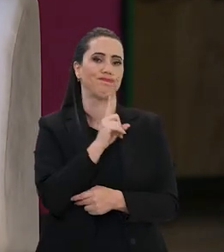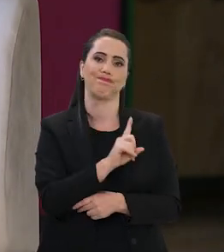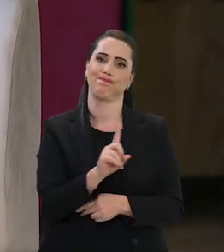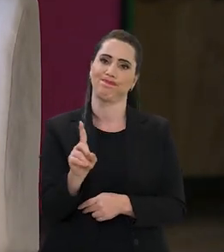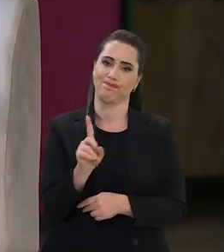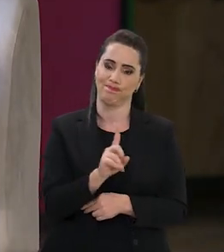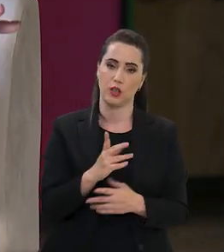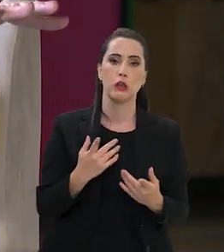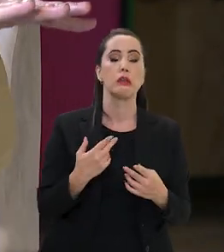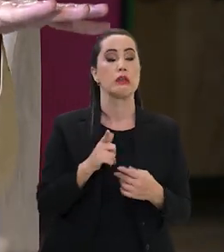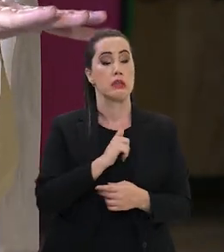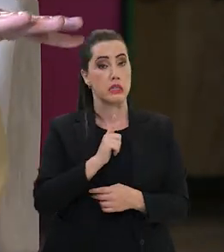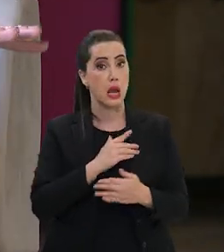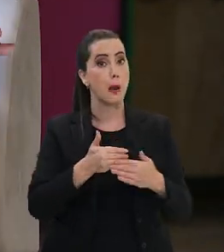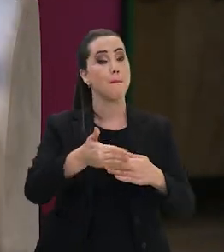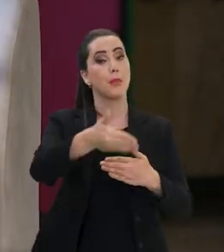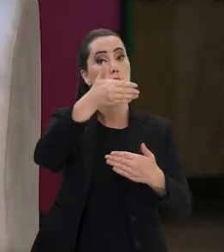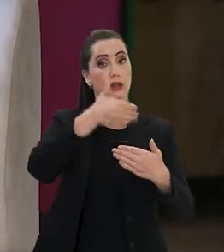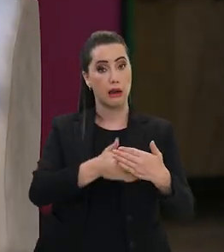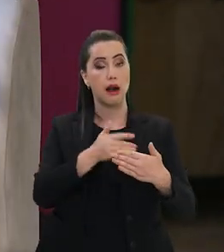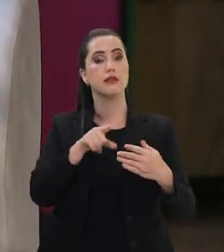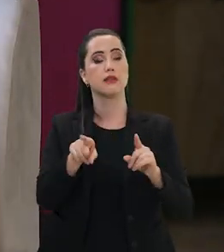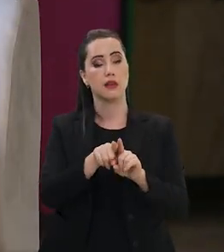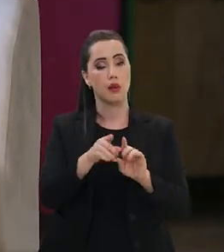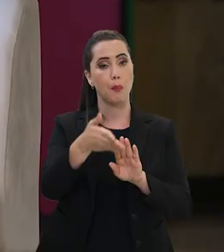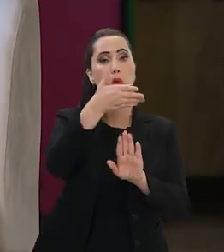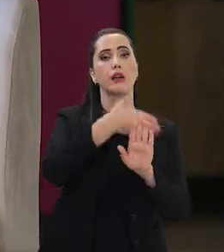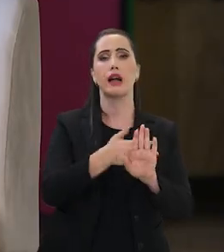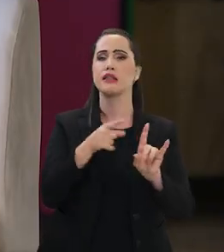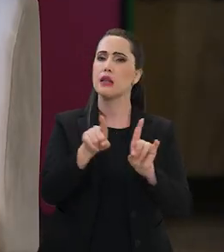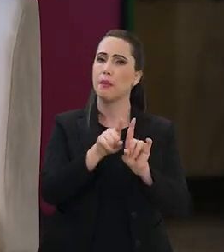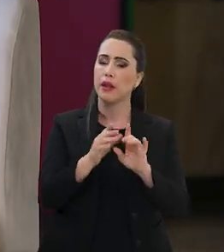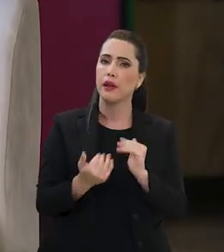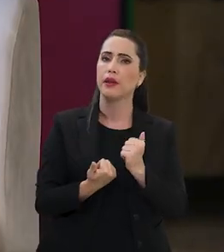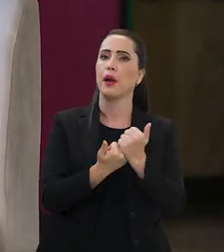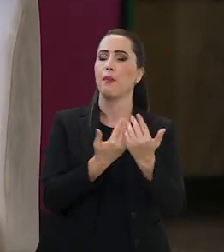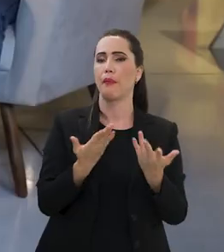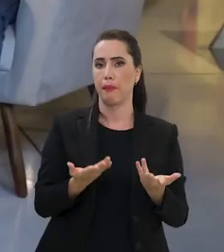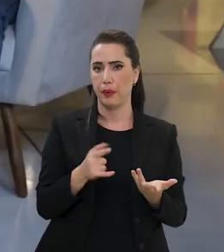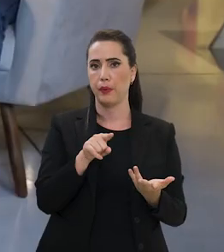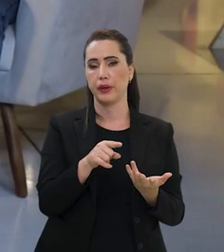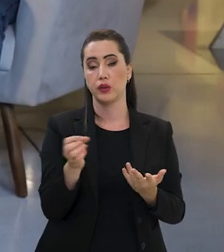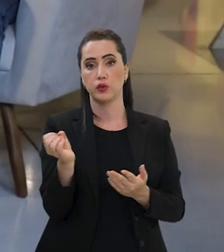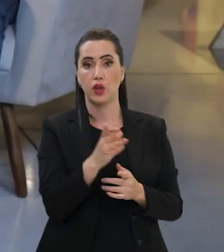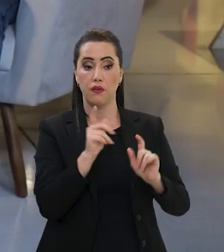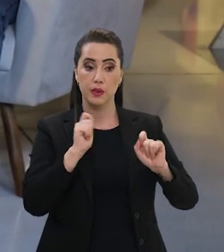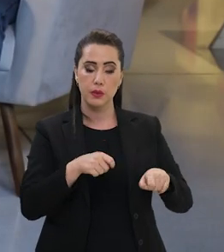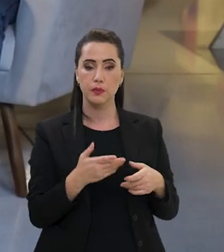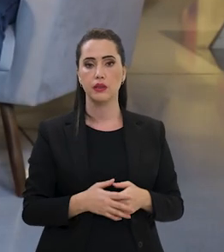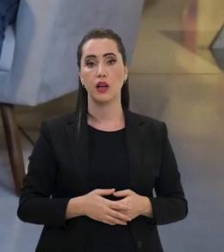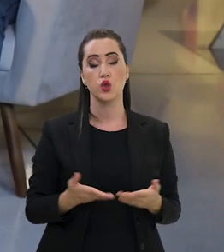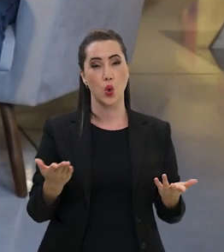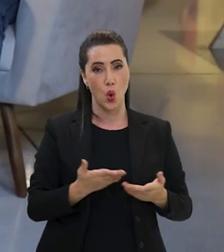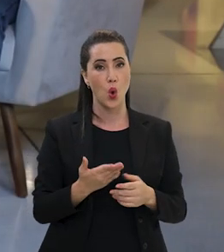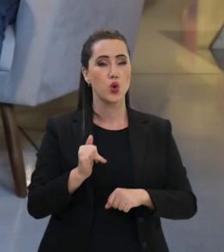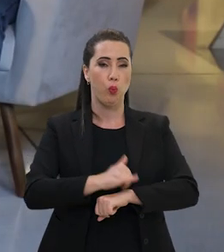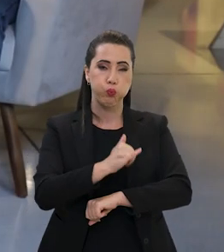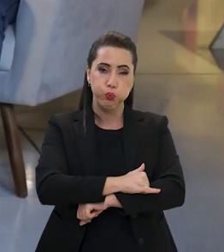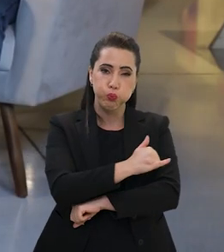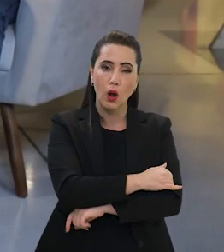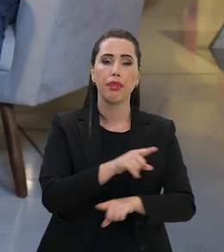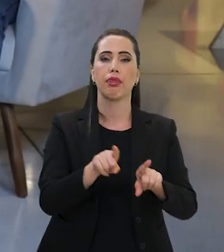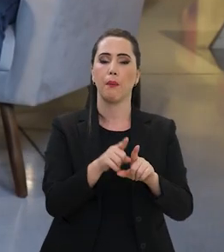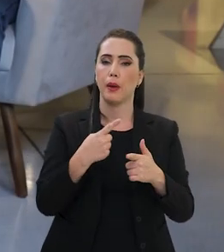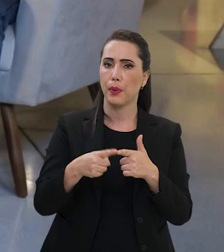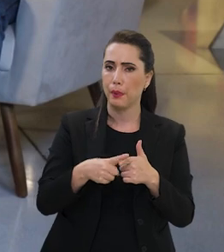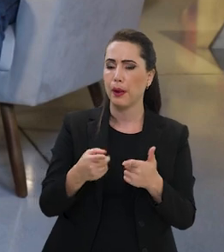todo um arcabouço também que está por trás e que induz novos comportamentos. A obesidade também é um problema no Brasil hoje.